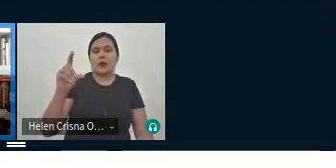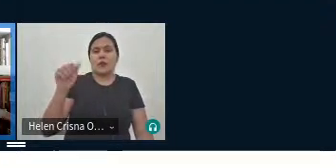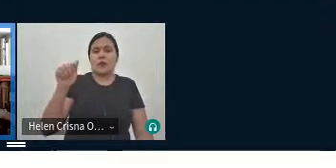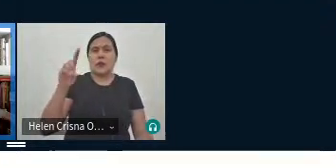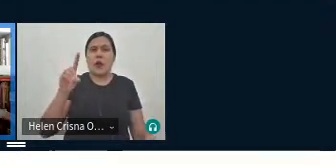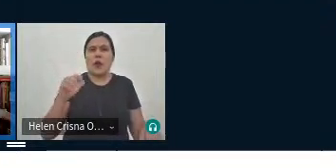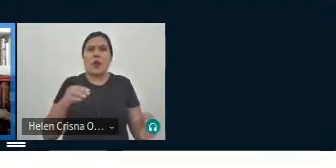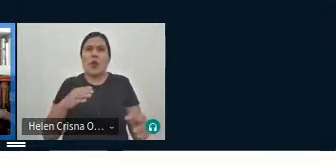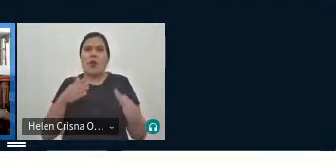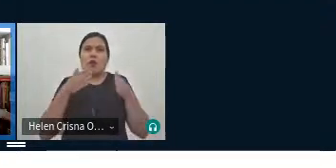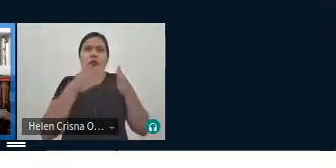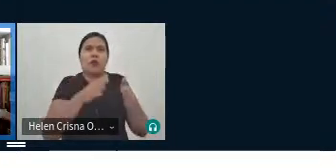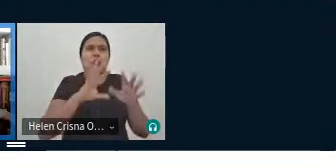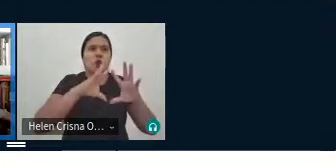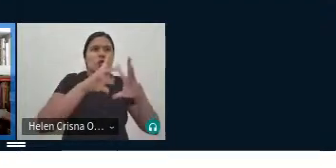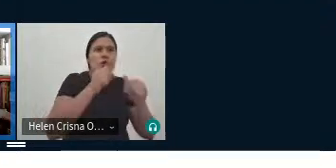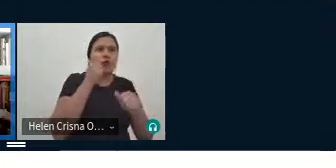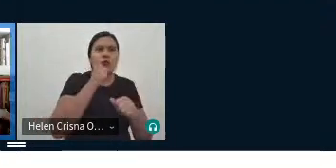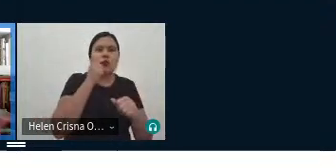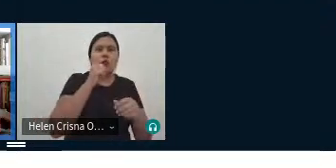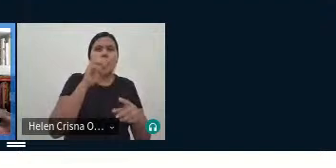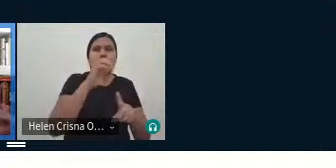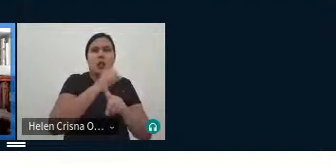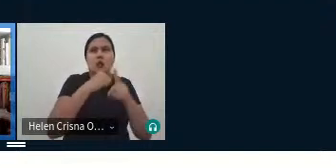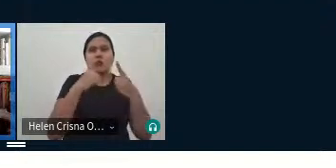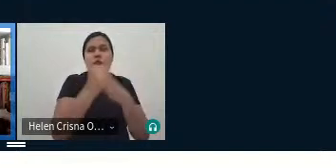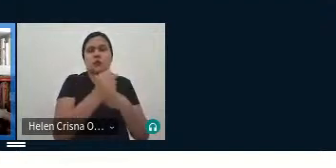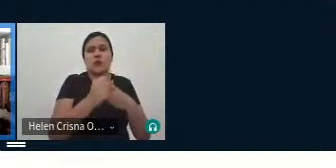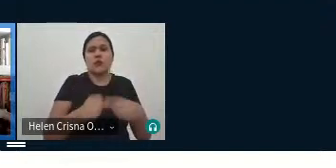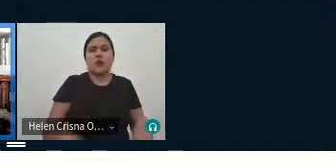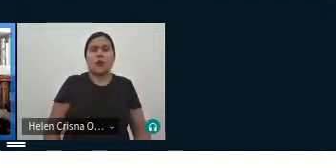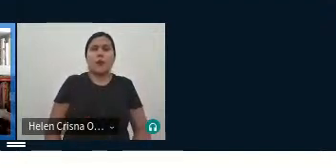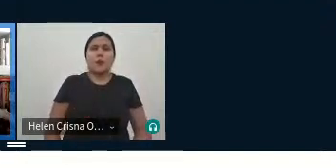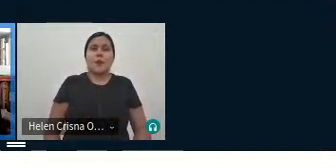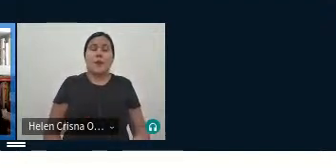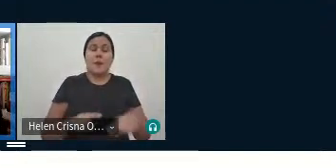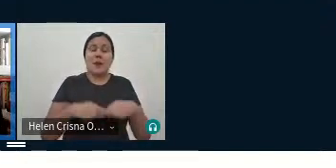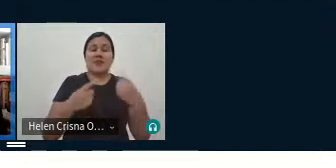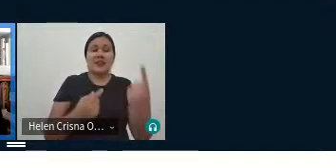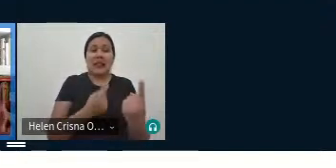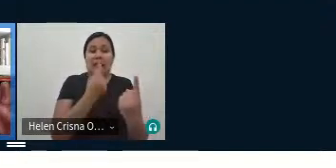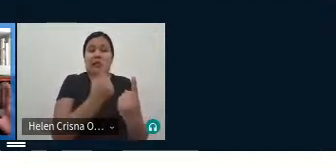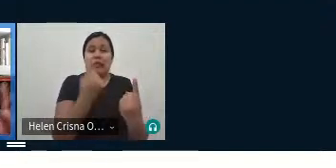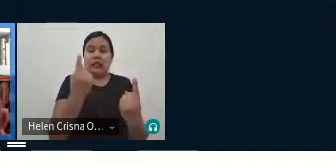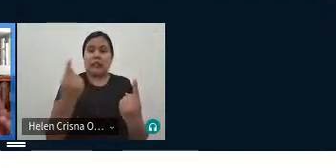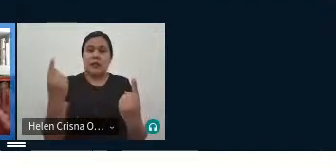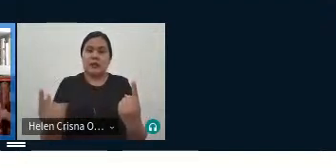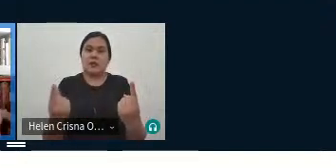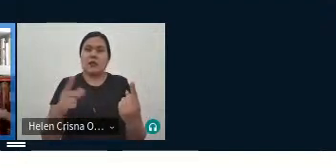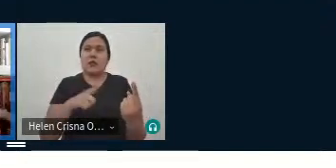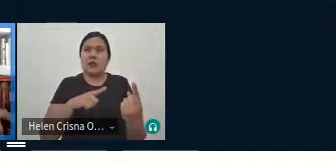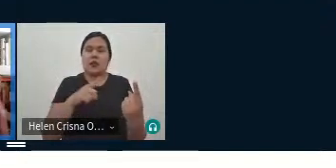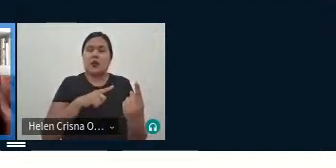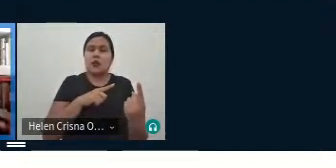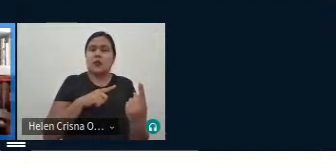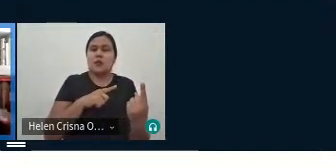né da sociedade claro cada uma reservando aí né a tendo as suas